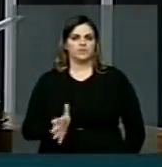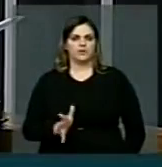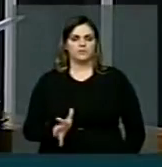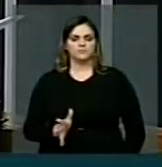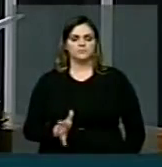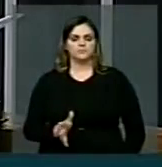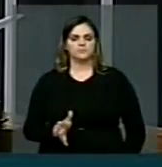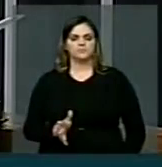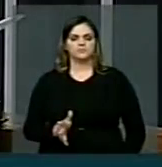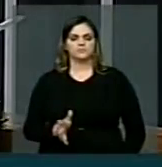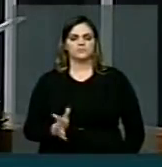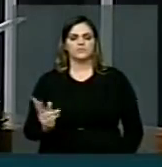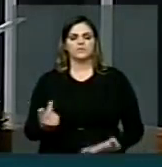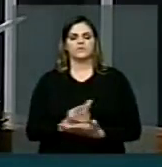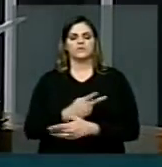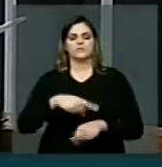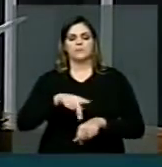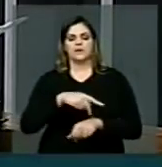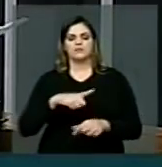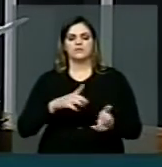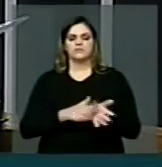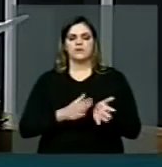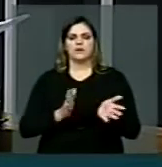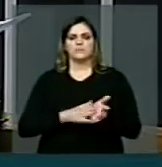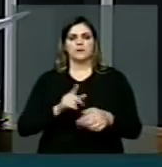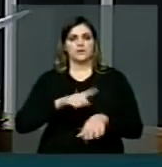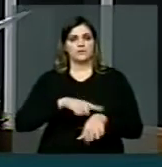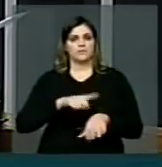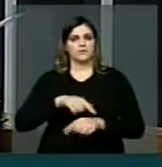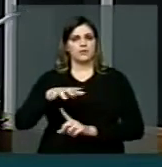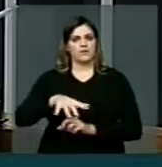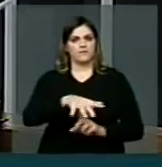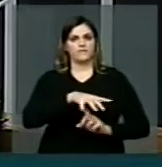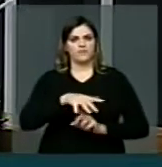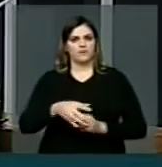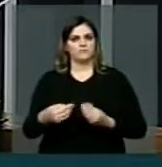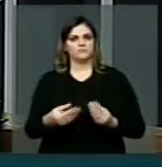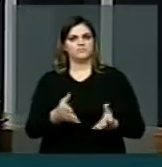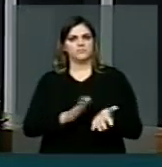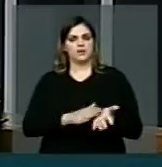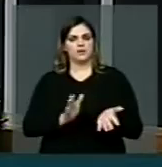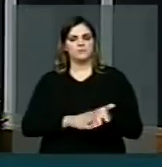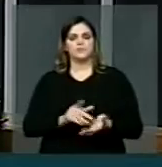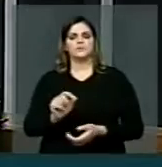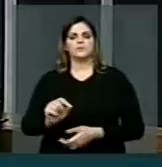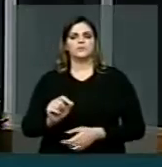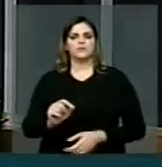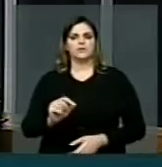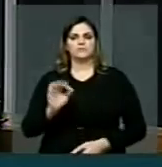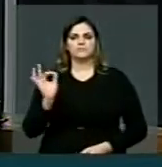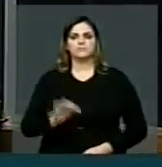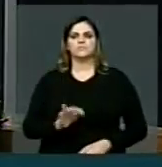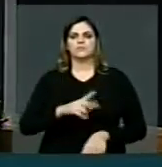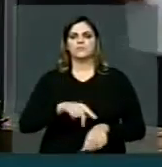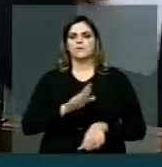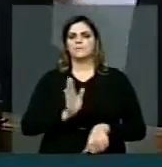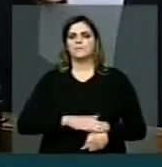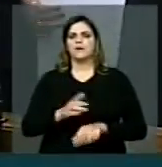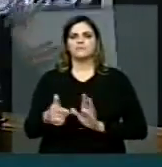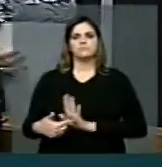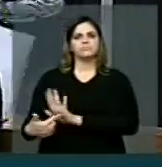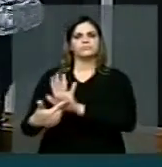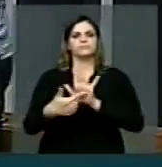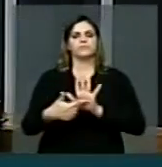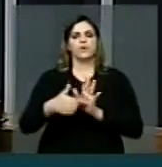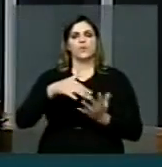foi o país homenageado pelo evento, que é considerado, sem dúvida nenhuma, a maior vitrine do mundo